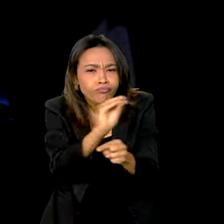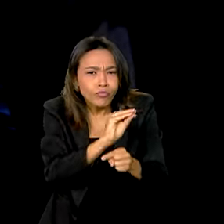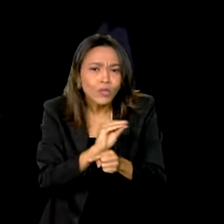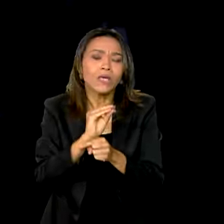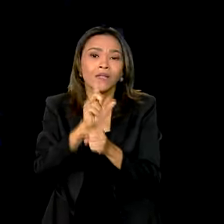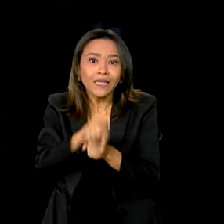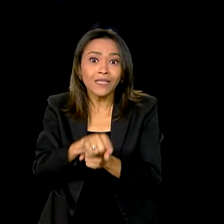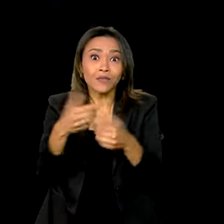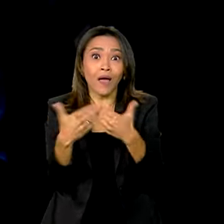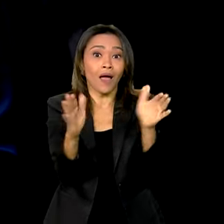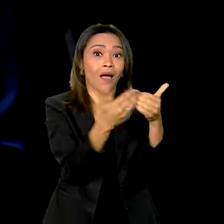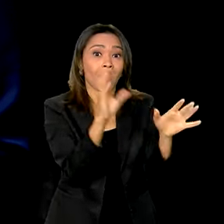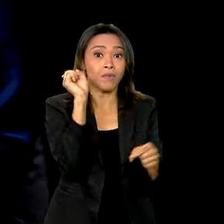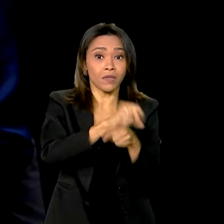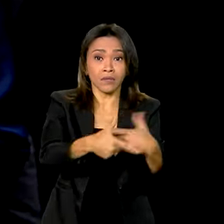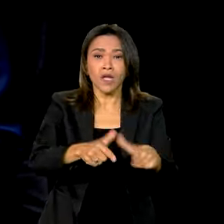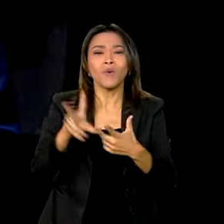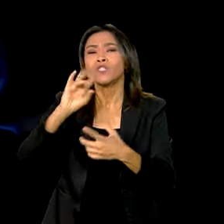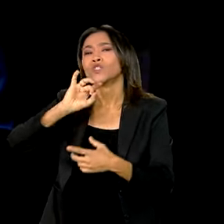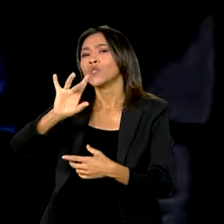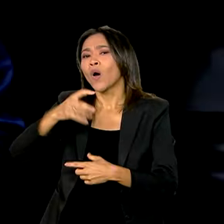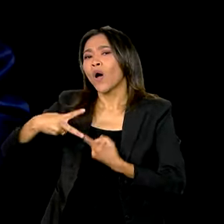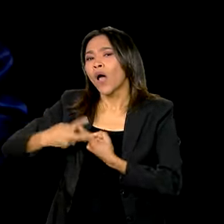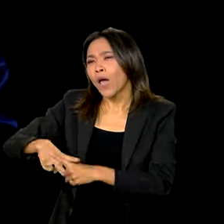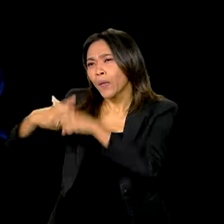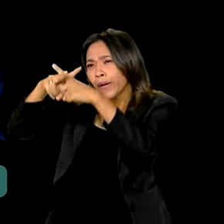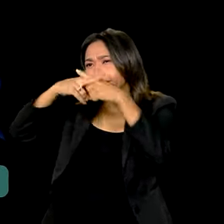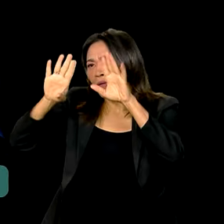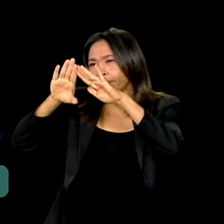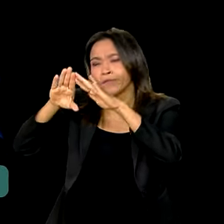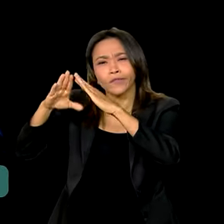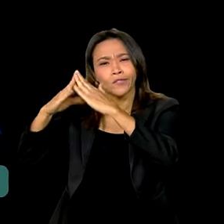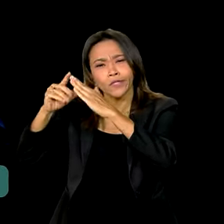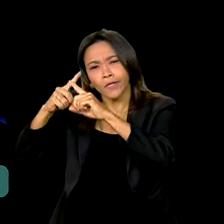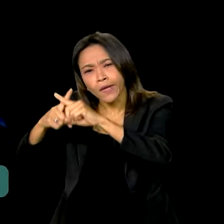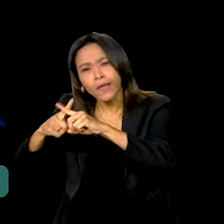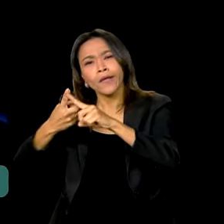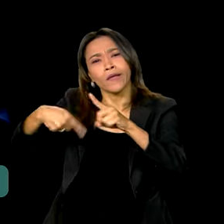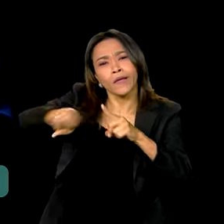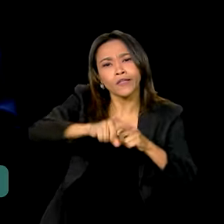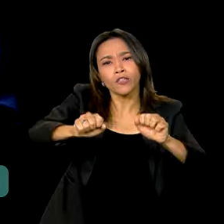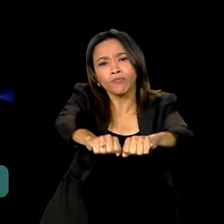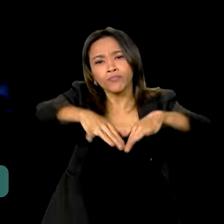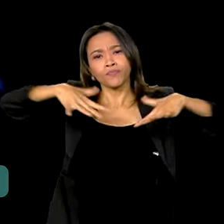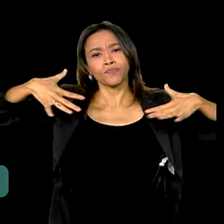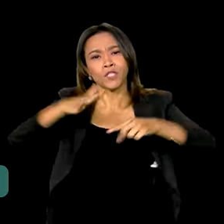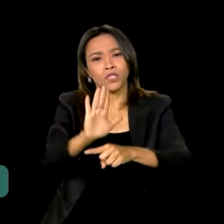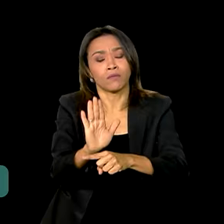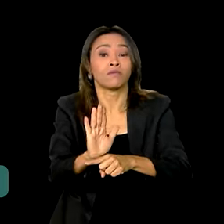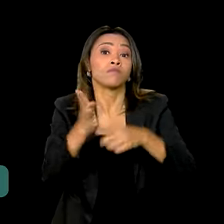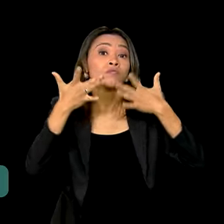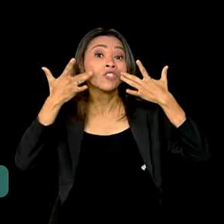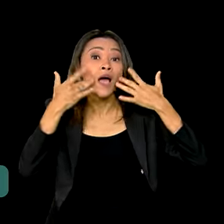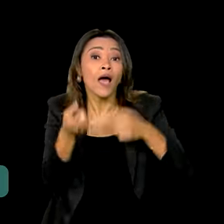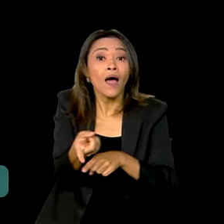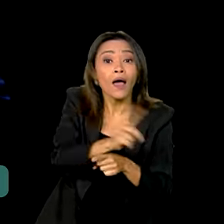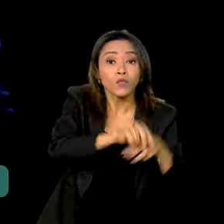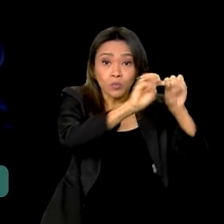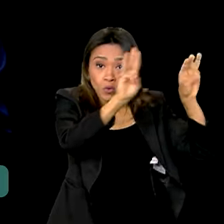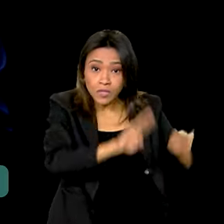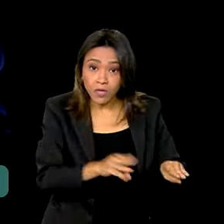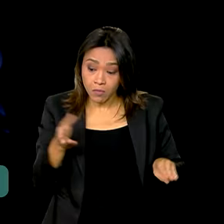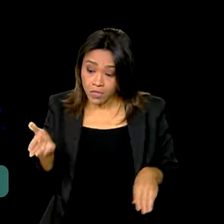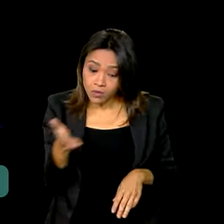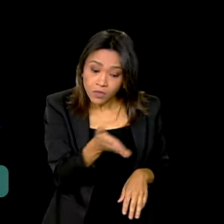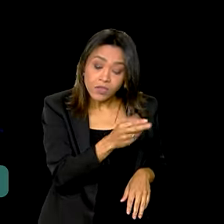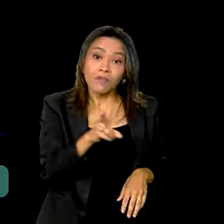Não se trata apenas de recuperação de igrejas, teatros, museus, mas de todo esse investimento vai gerar